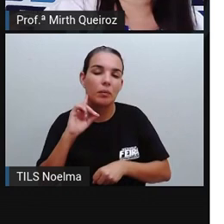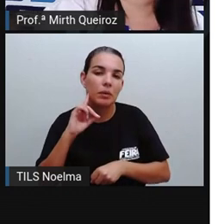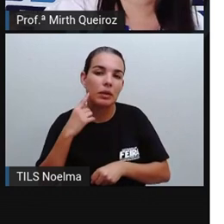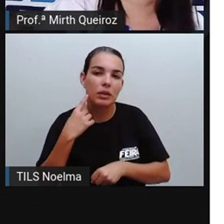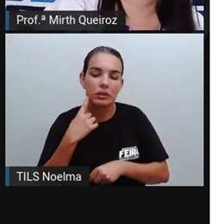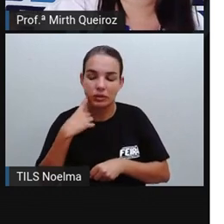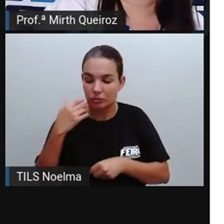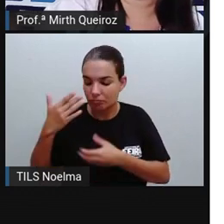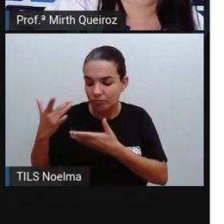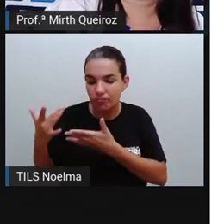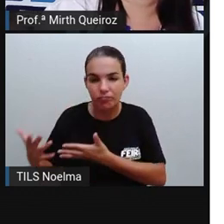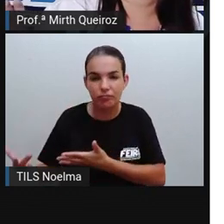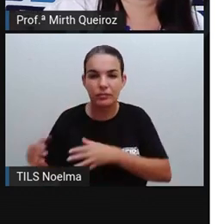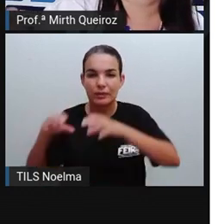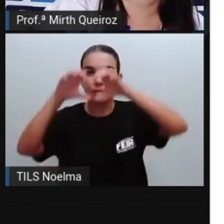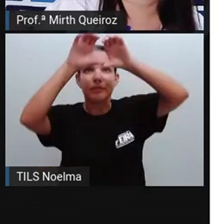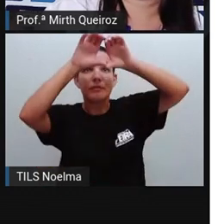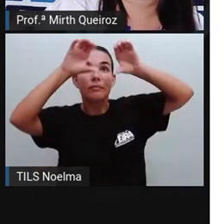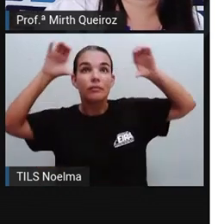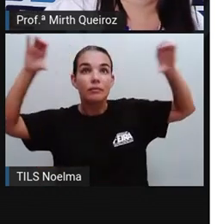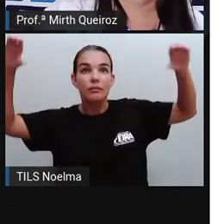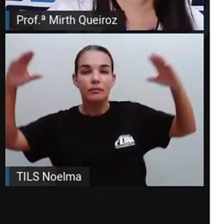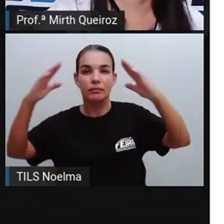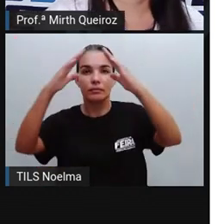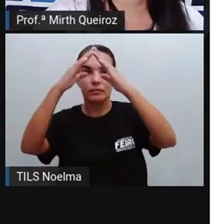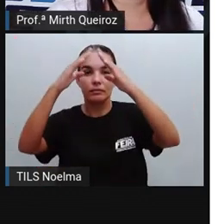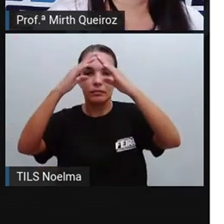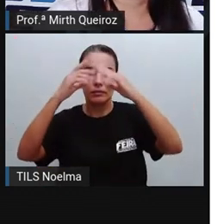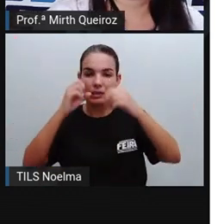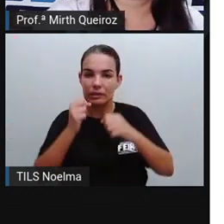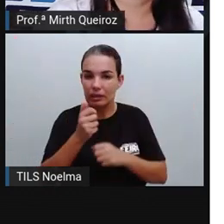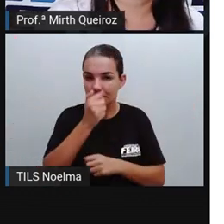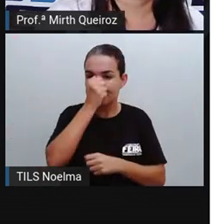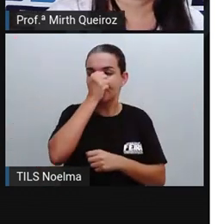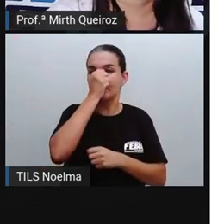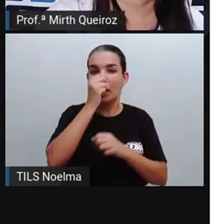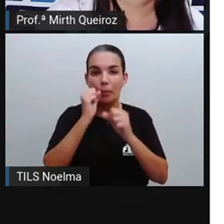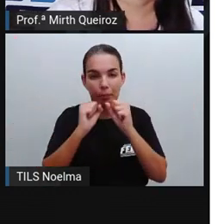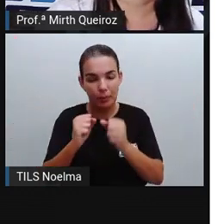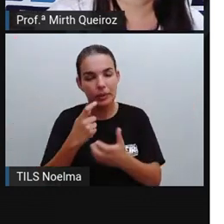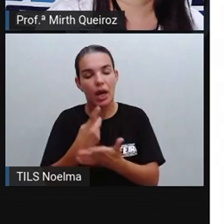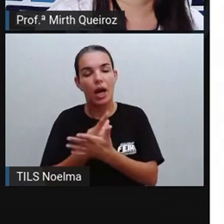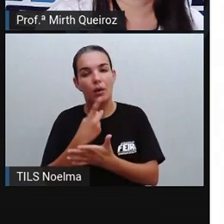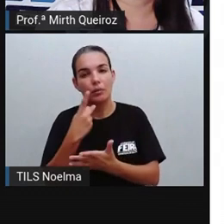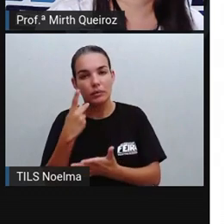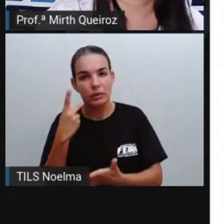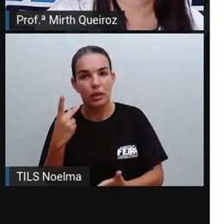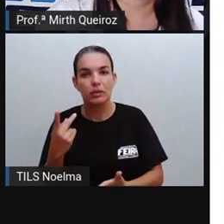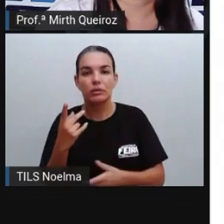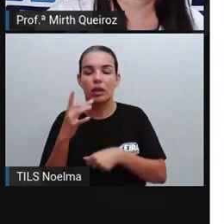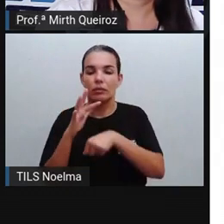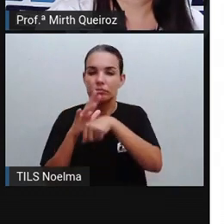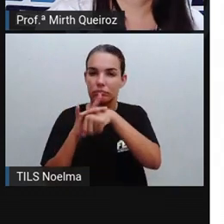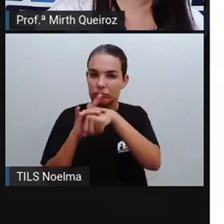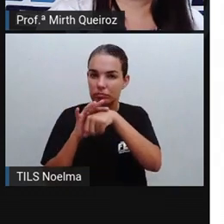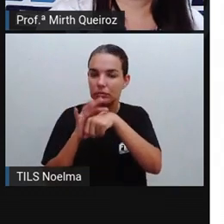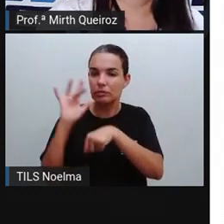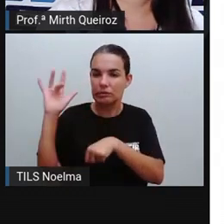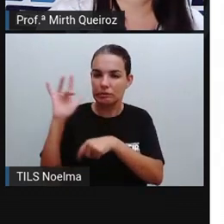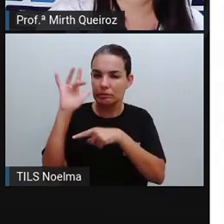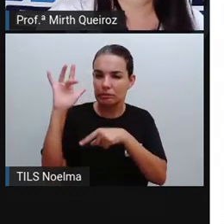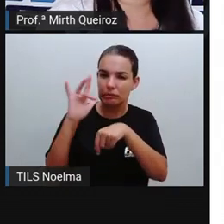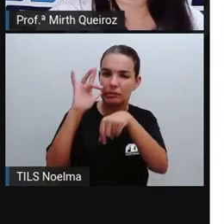as talhas das casas, as calhas da casa entupidas, que pode haver o acúmulo de água também, as